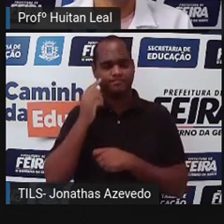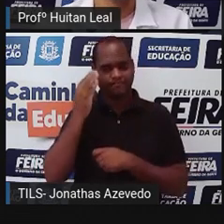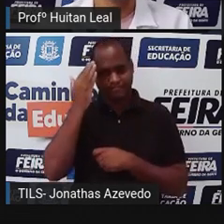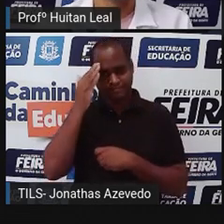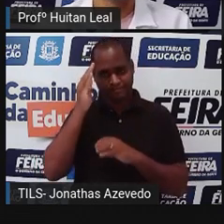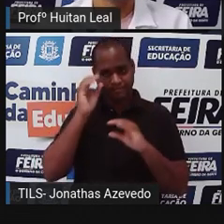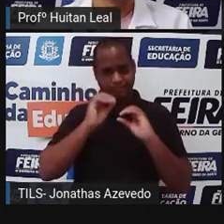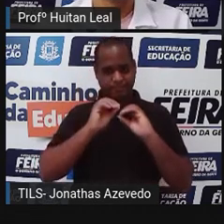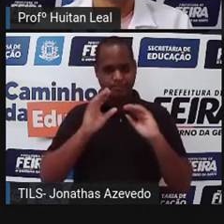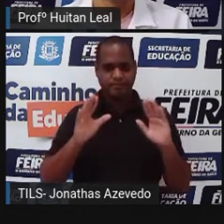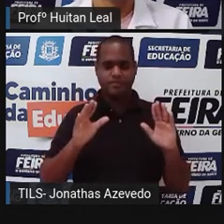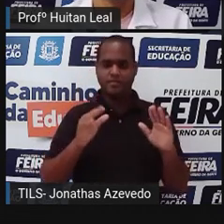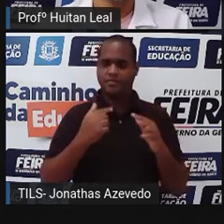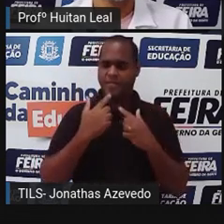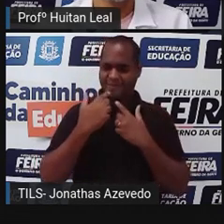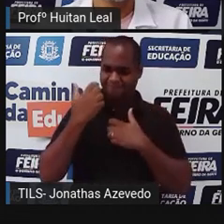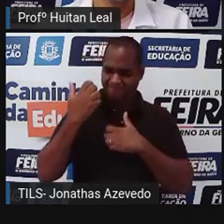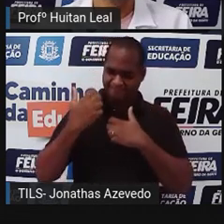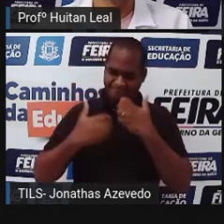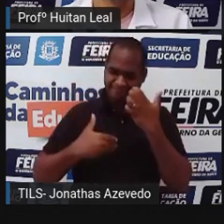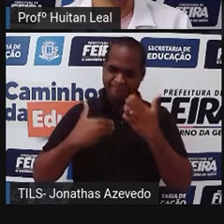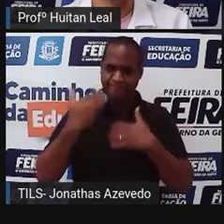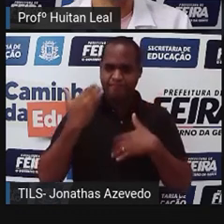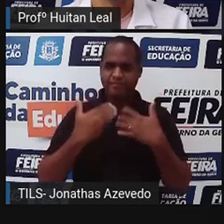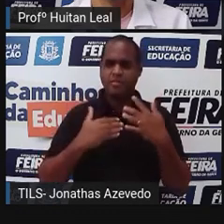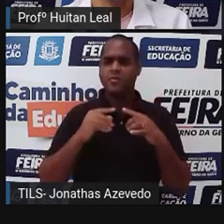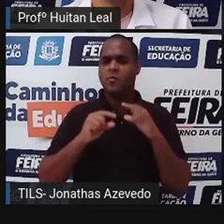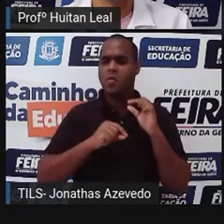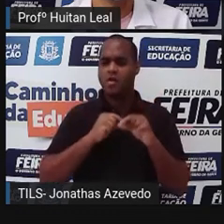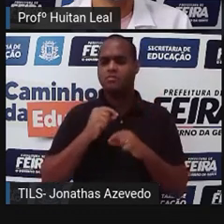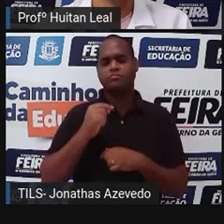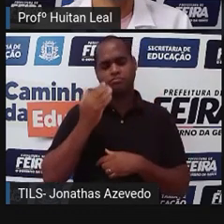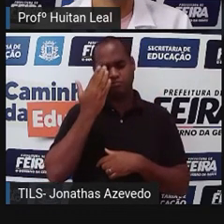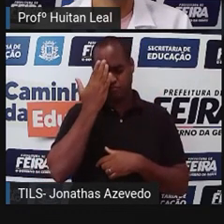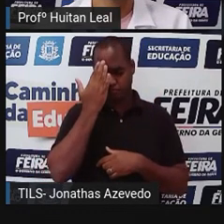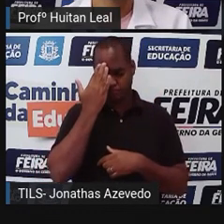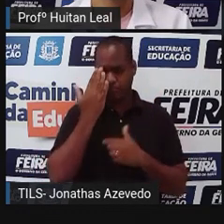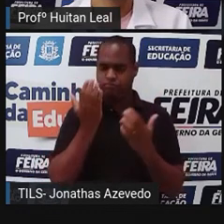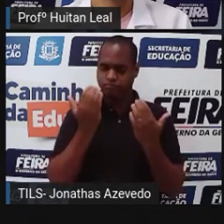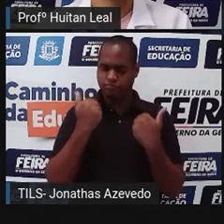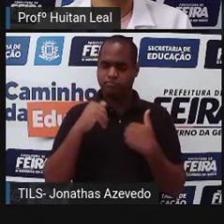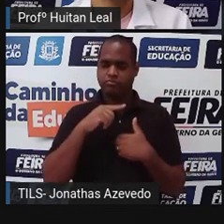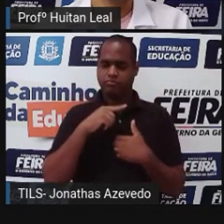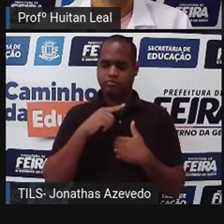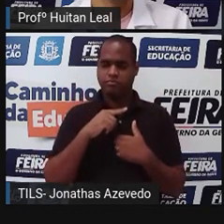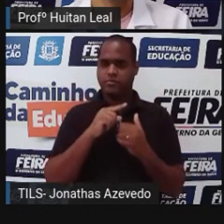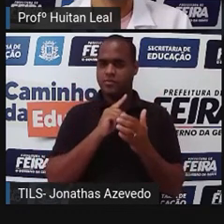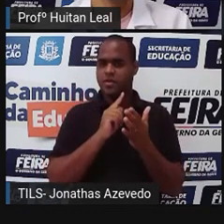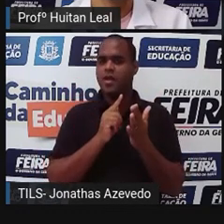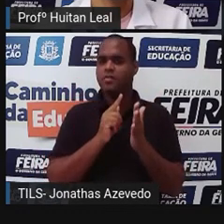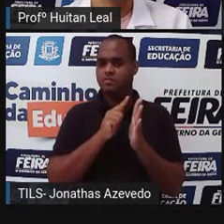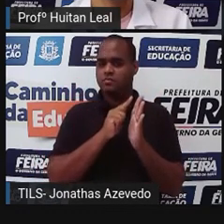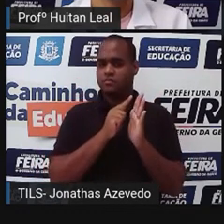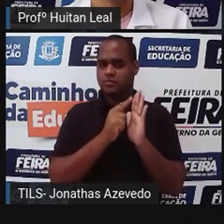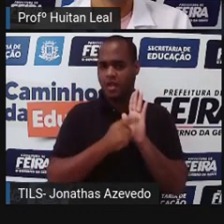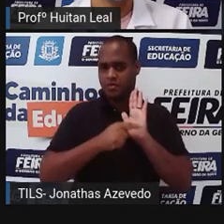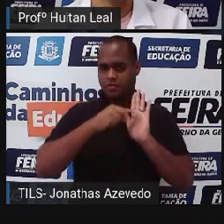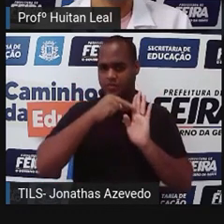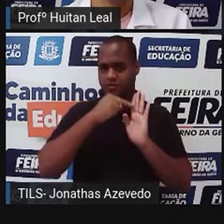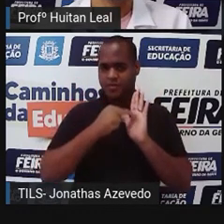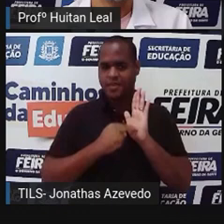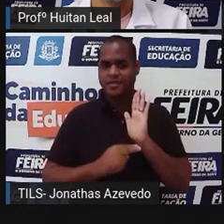um conto. Nós já temos essa intuição, nós já sabemos que o conto é um gênero, é um tipo